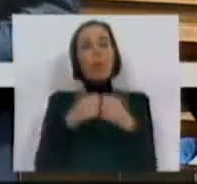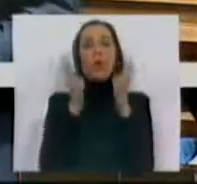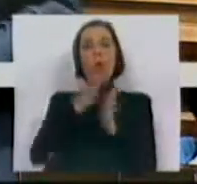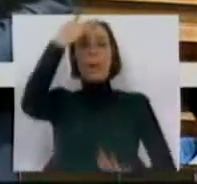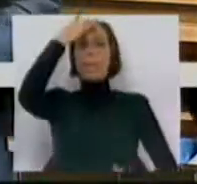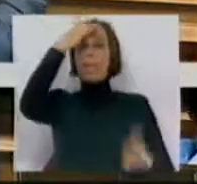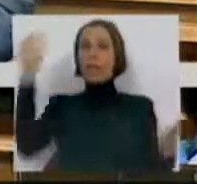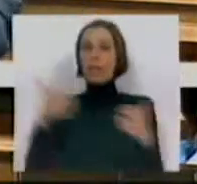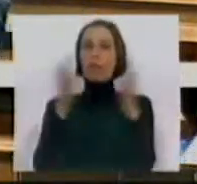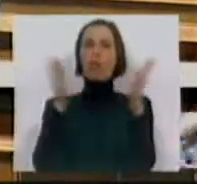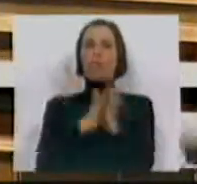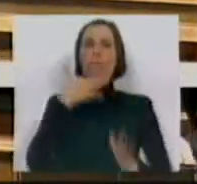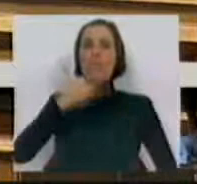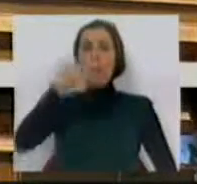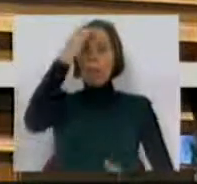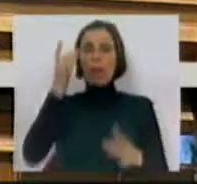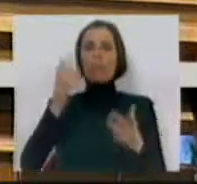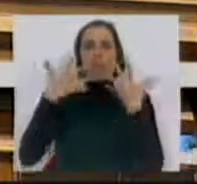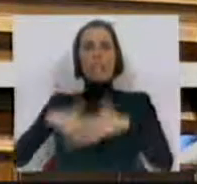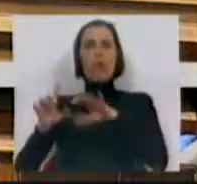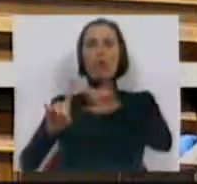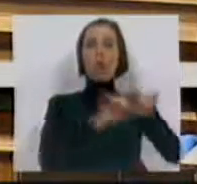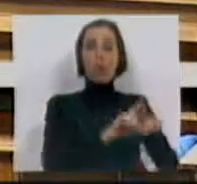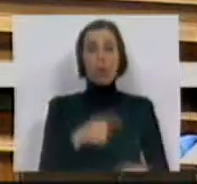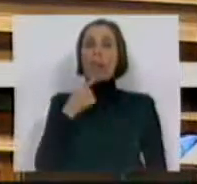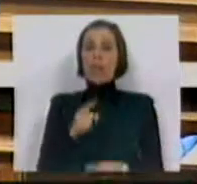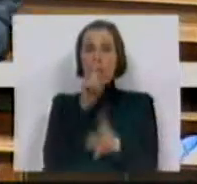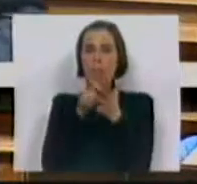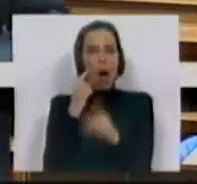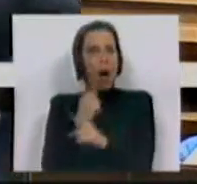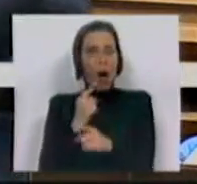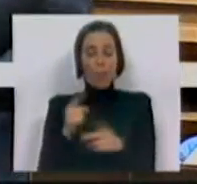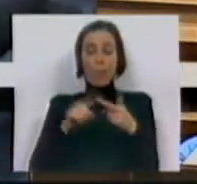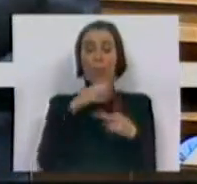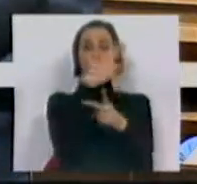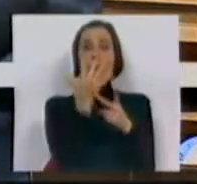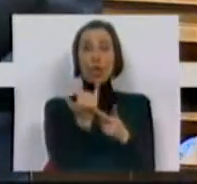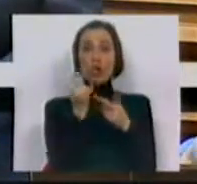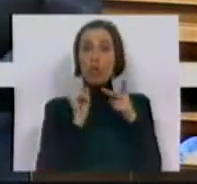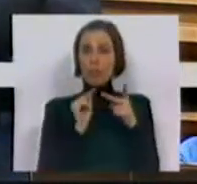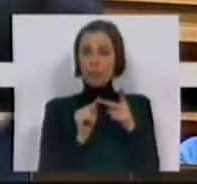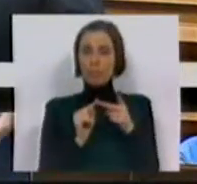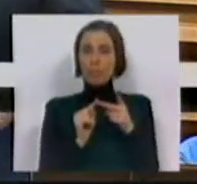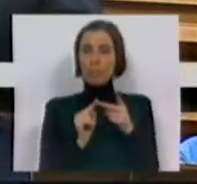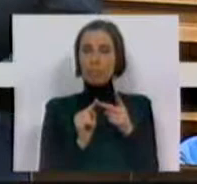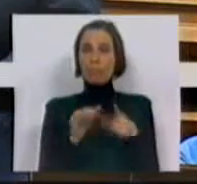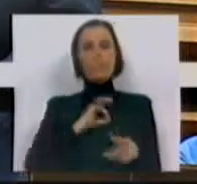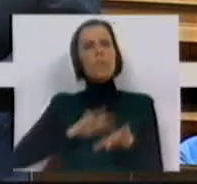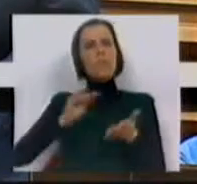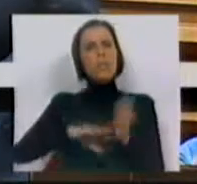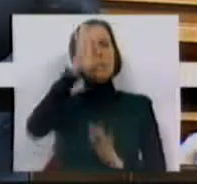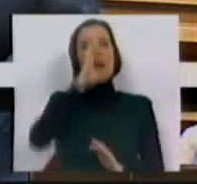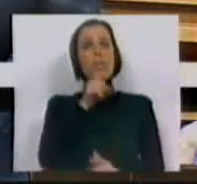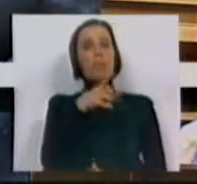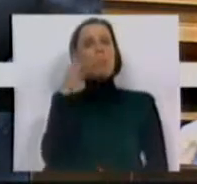os parceiros, de todos os parceiros de todas as forças sindicais, sublinham esse aspecto. Em segundo lugar, o Sra. Sra. Cidade de Estado